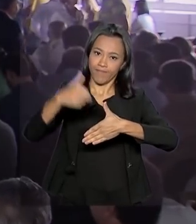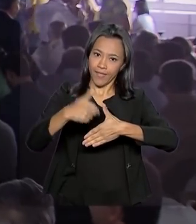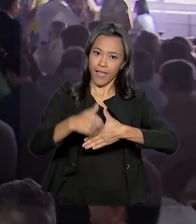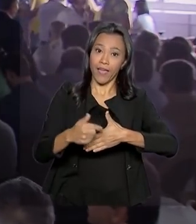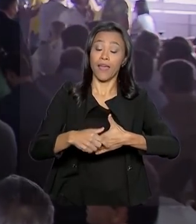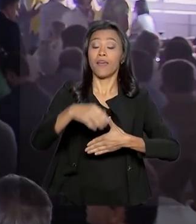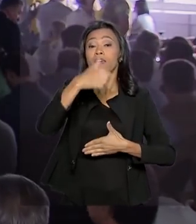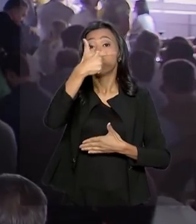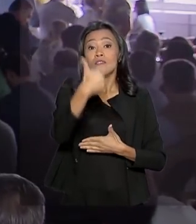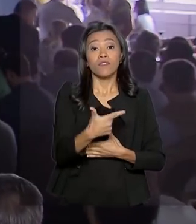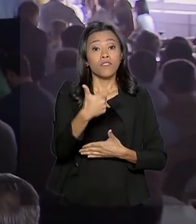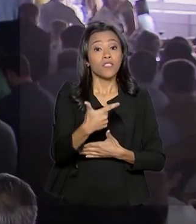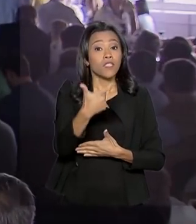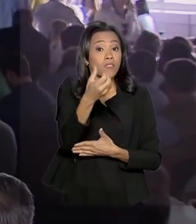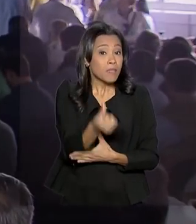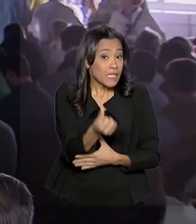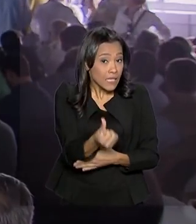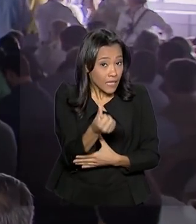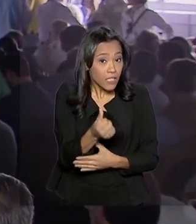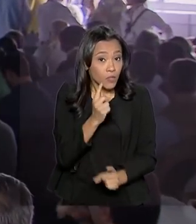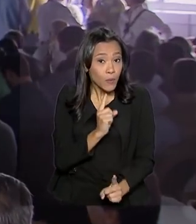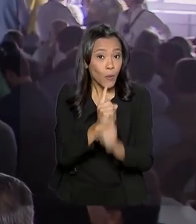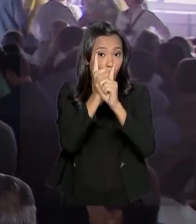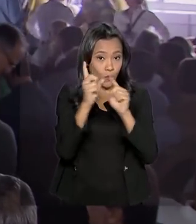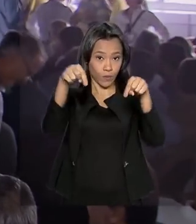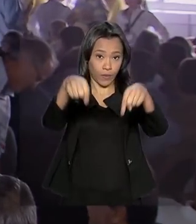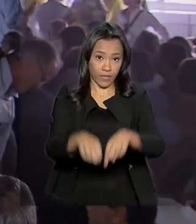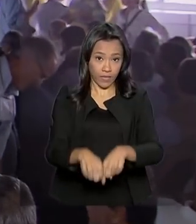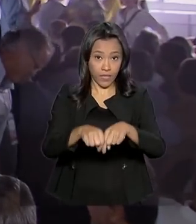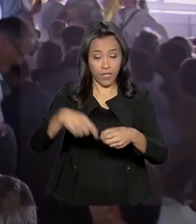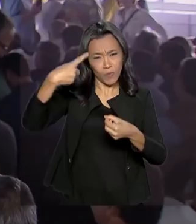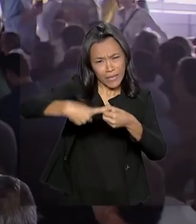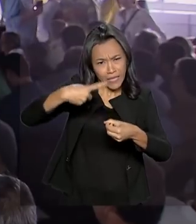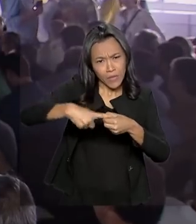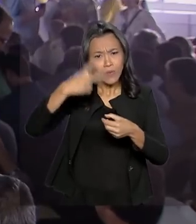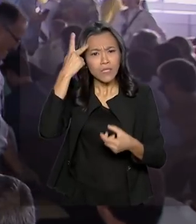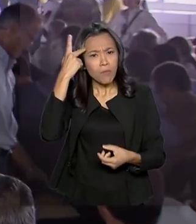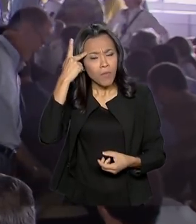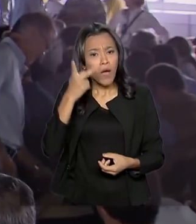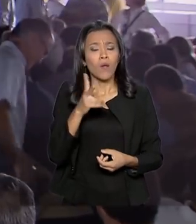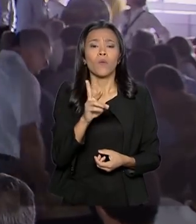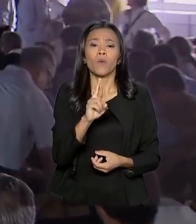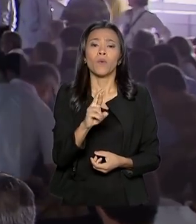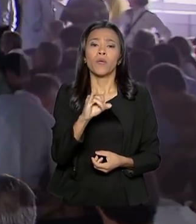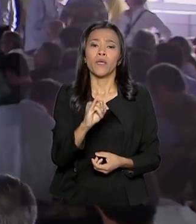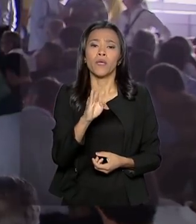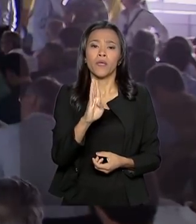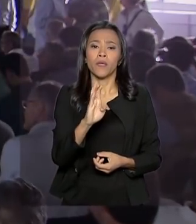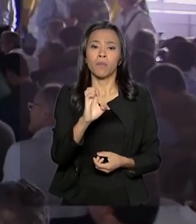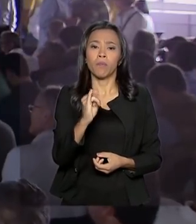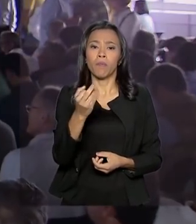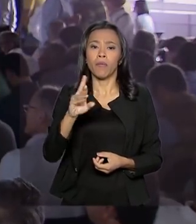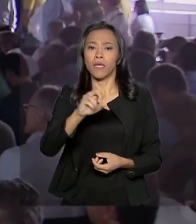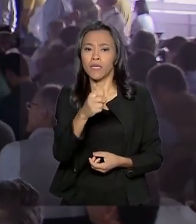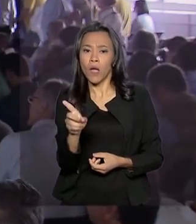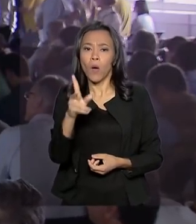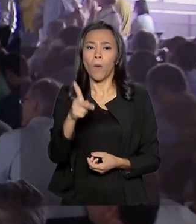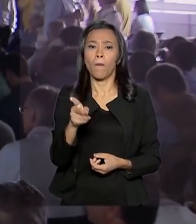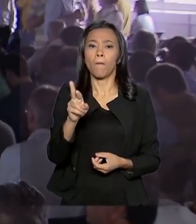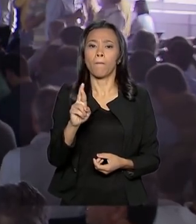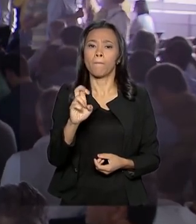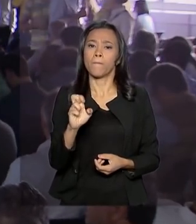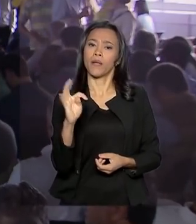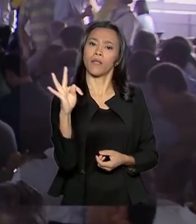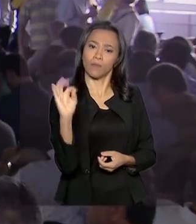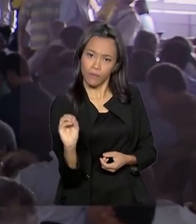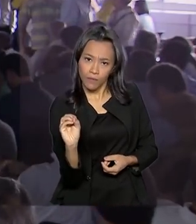26ª edição e acontece aqui em Ribeirão Preto, no interior de São Paulo. O grande atrativo aqui da feira é o